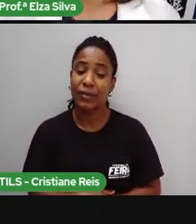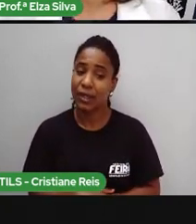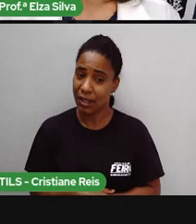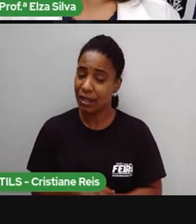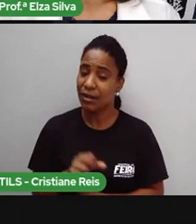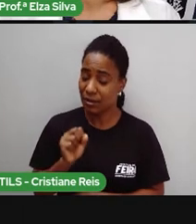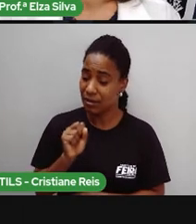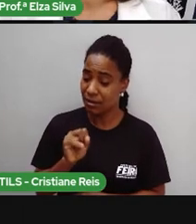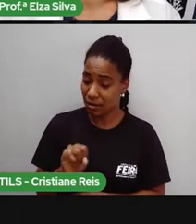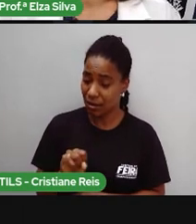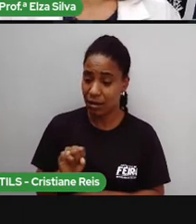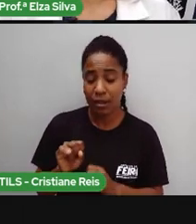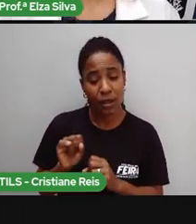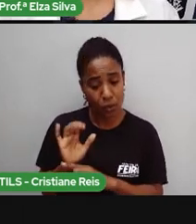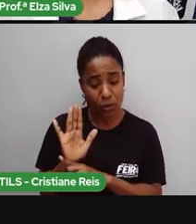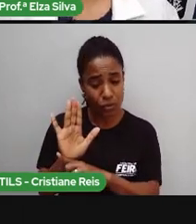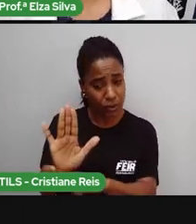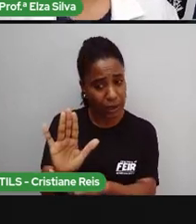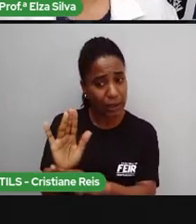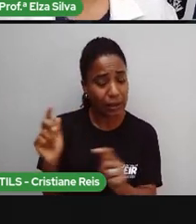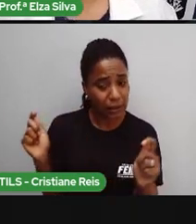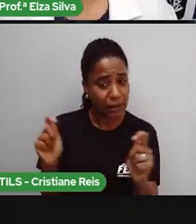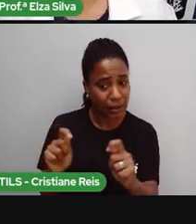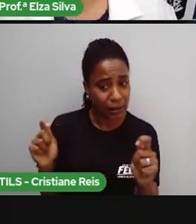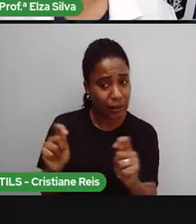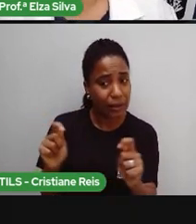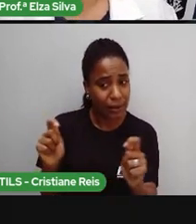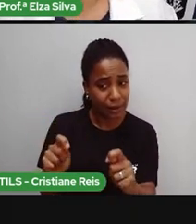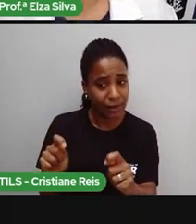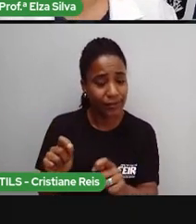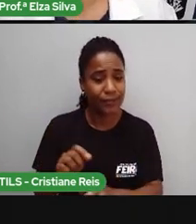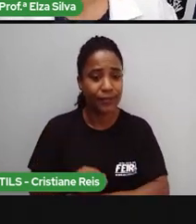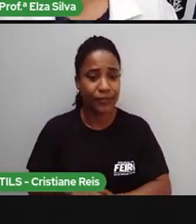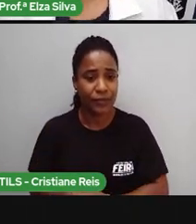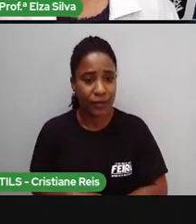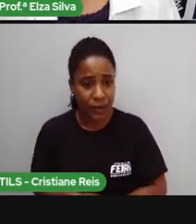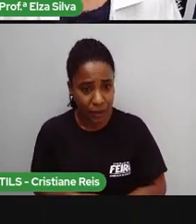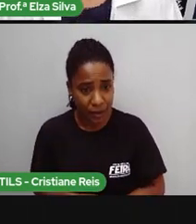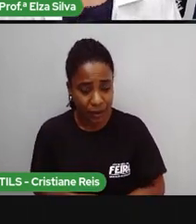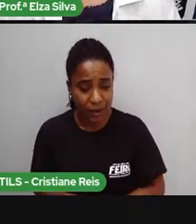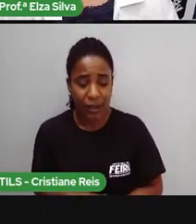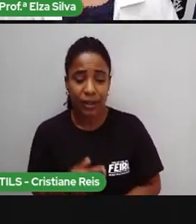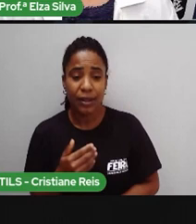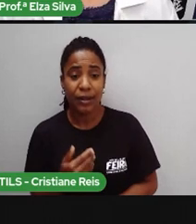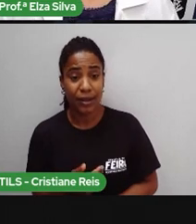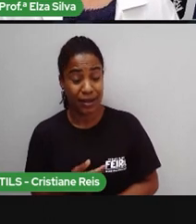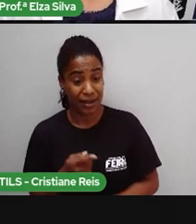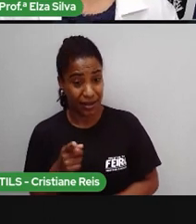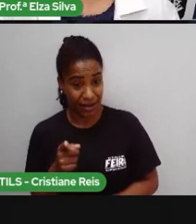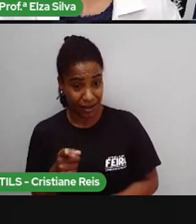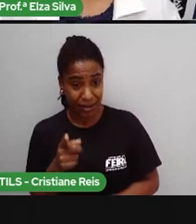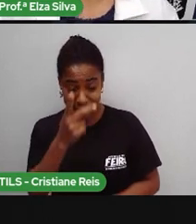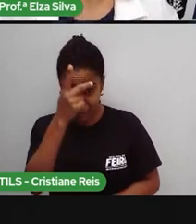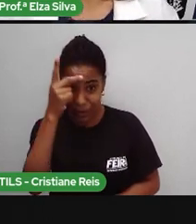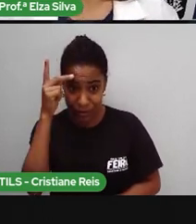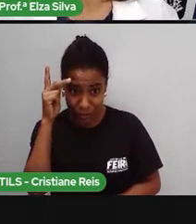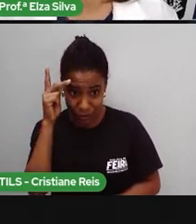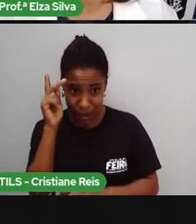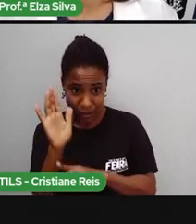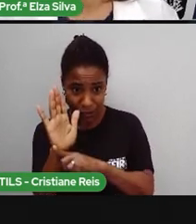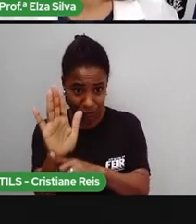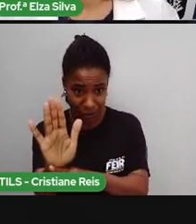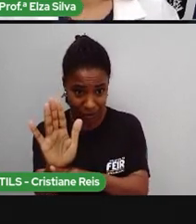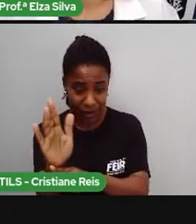uma pessoa, and that person can help another person, e aquela pessoa puder ajudar outra